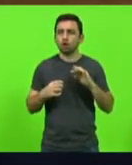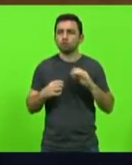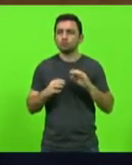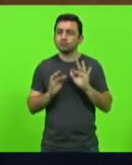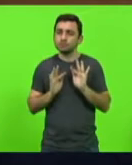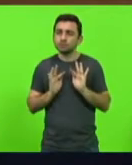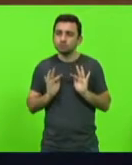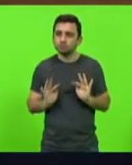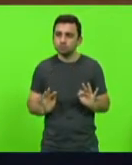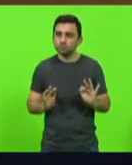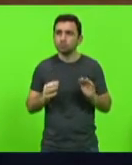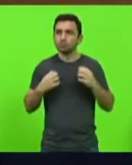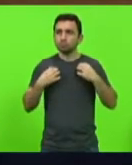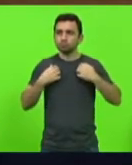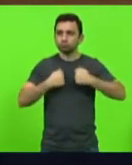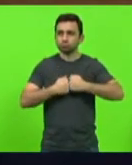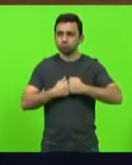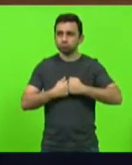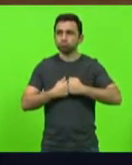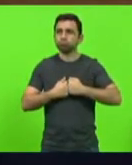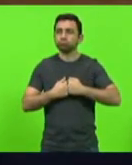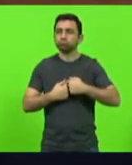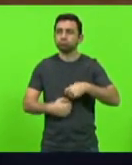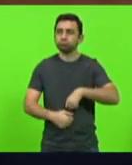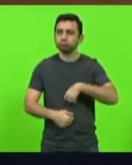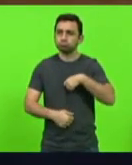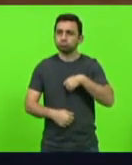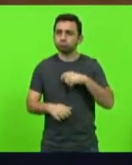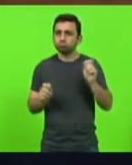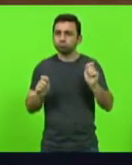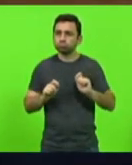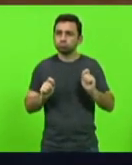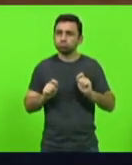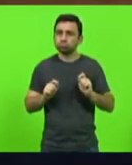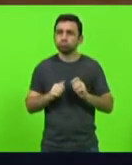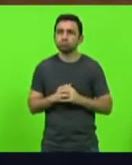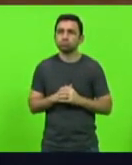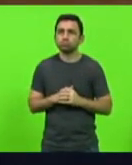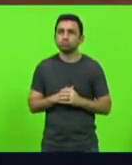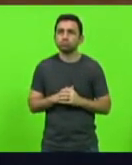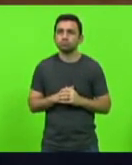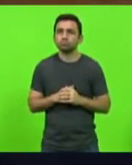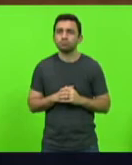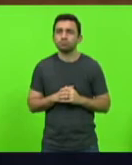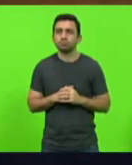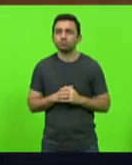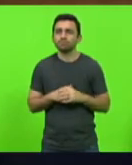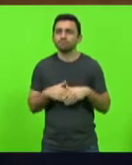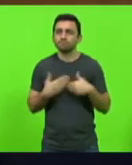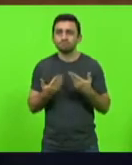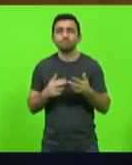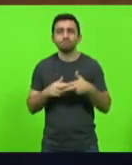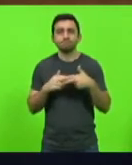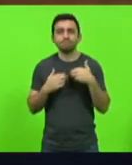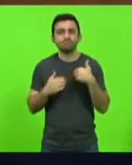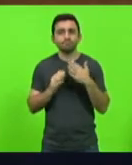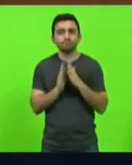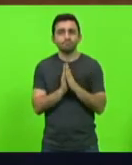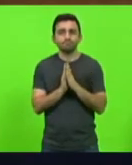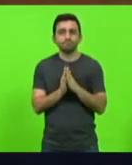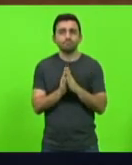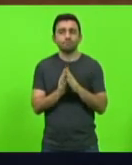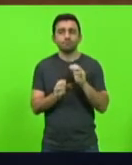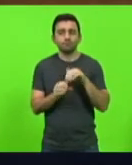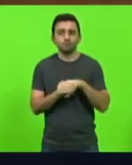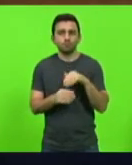poder cumprir com essa benese que ele está trazendo para os estudantes. Então, por isso, eu peço o voto